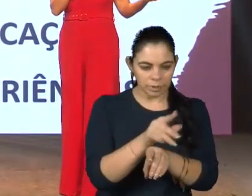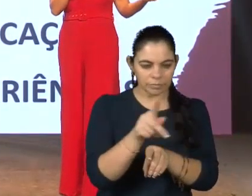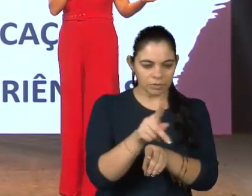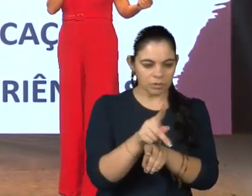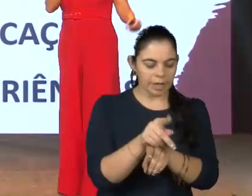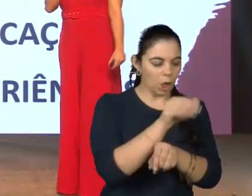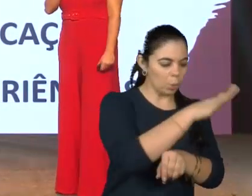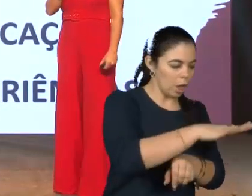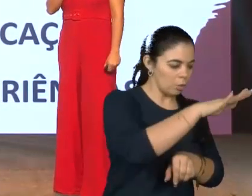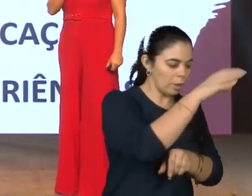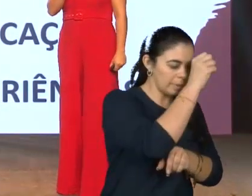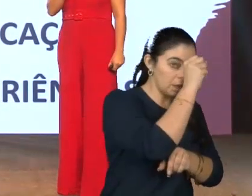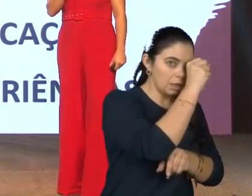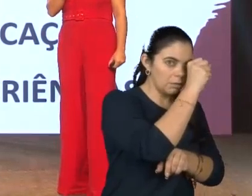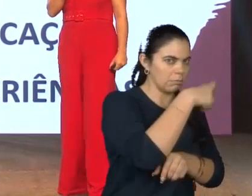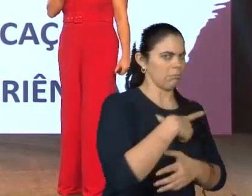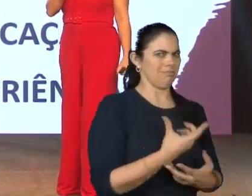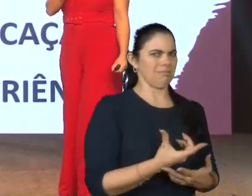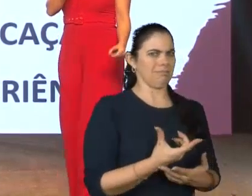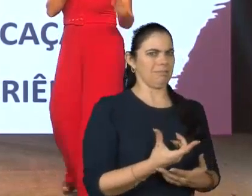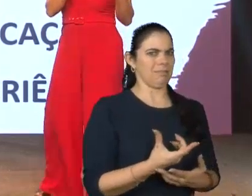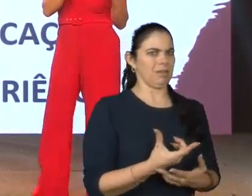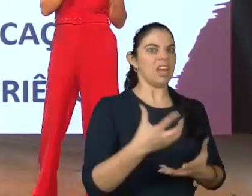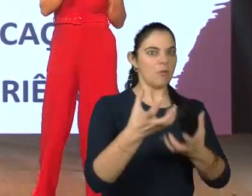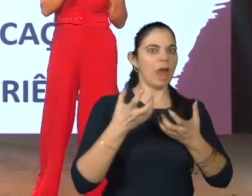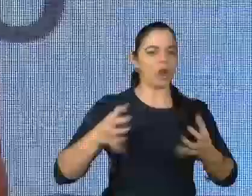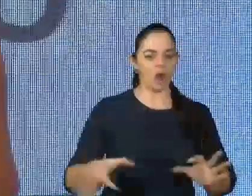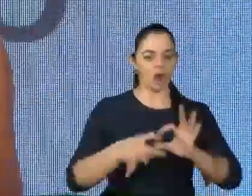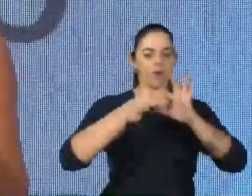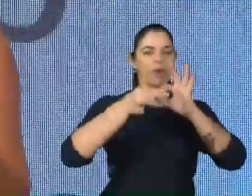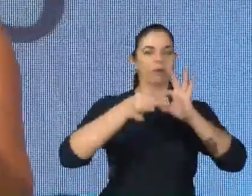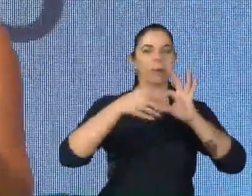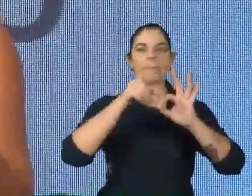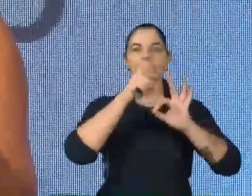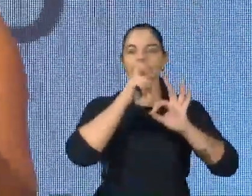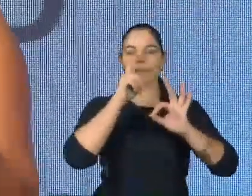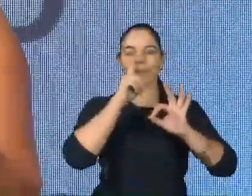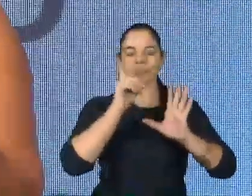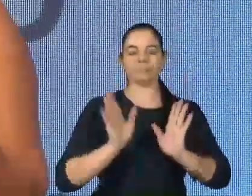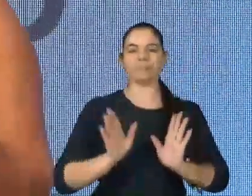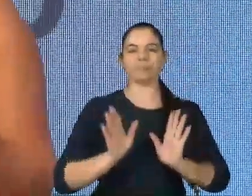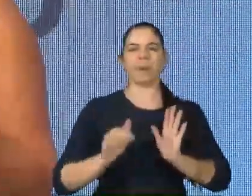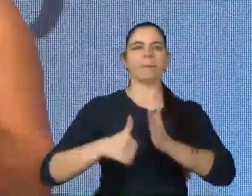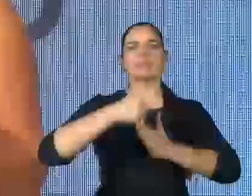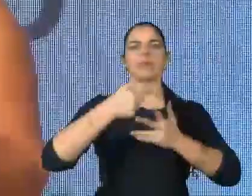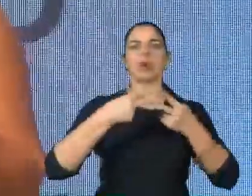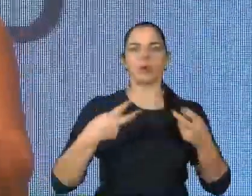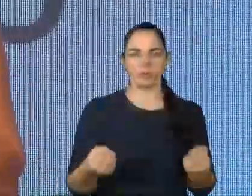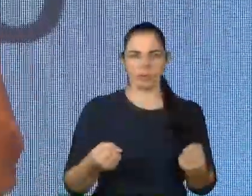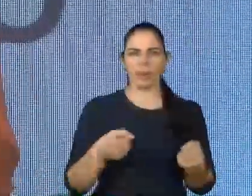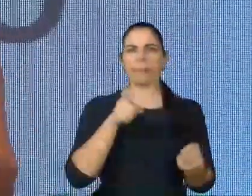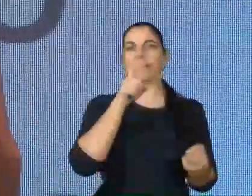aprender. E agora eu quero fazer um link com o pai. Em primeiro lugar, o